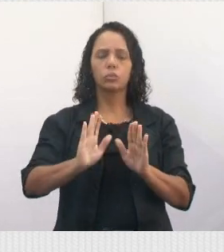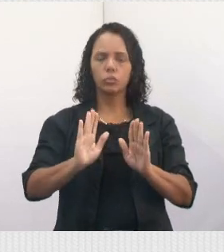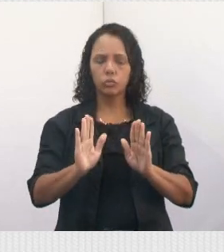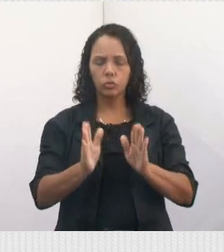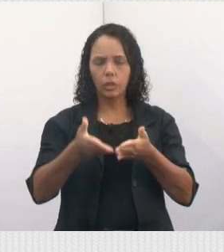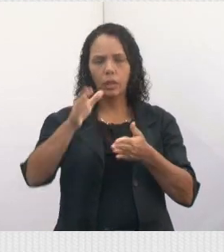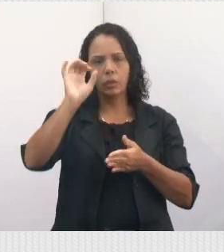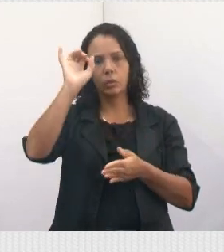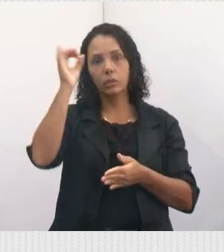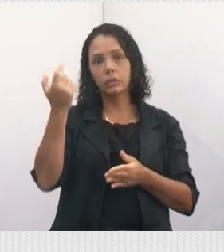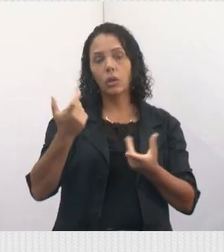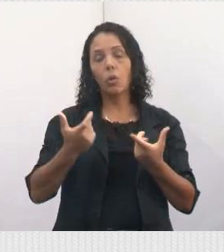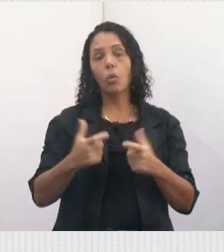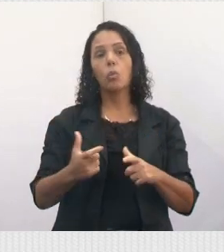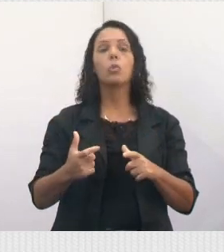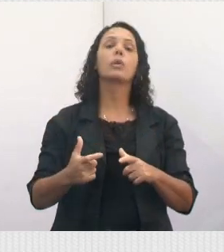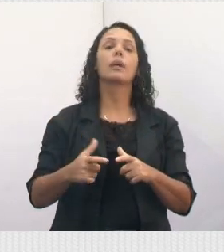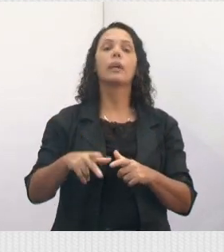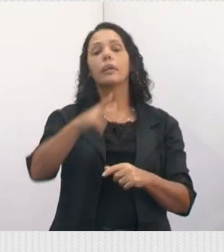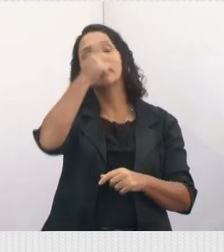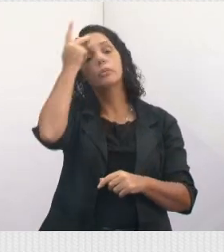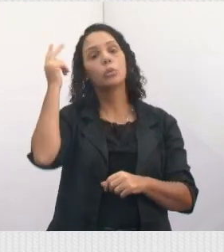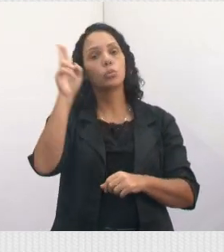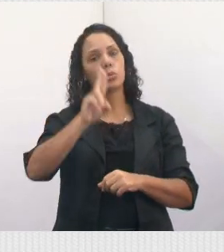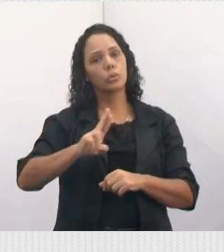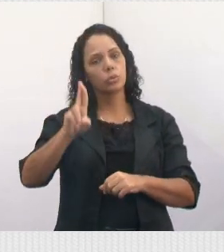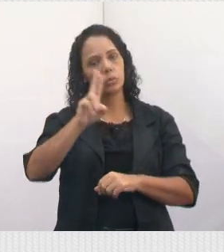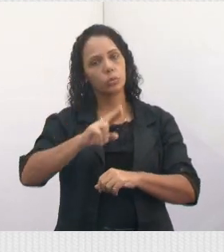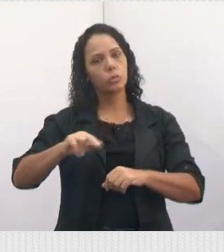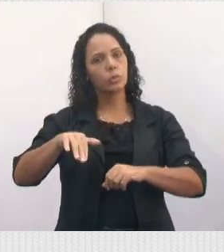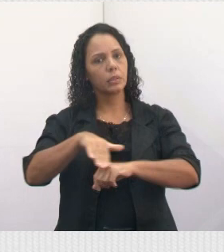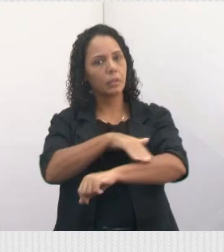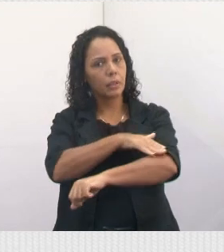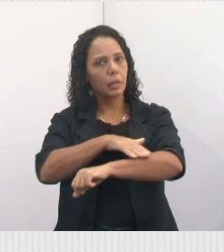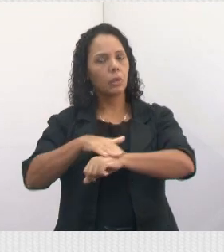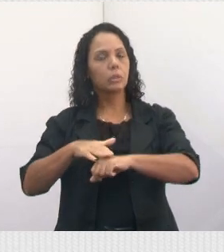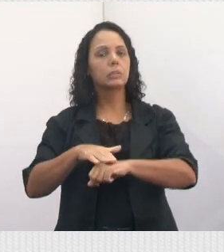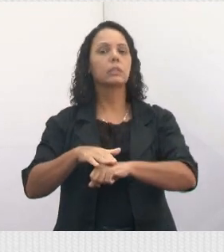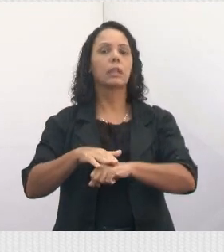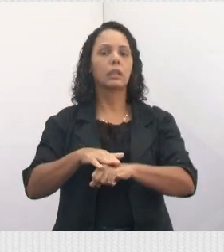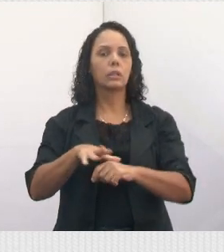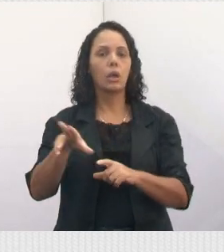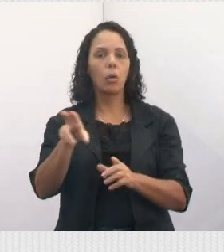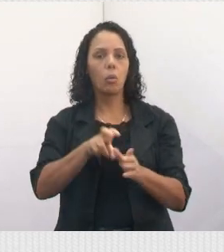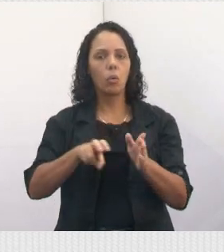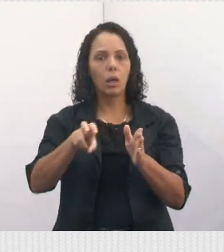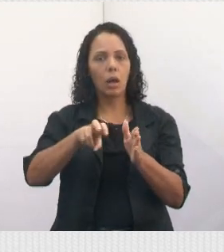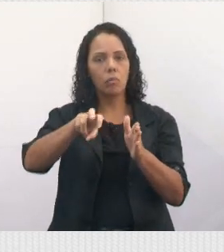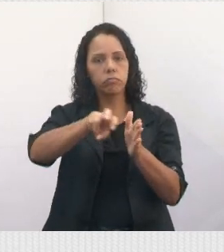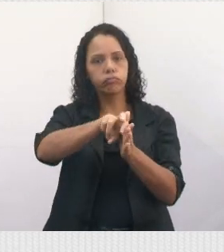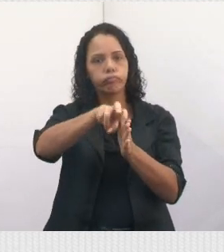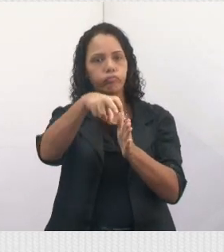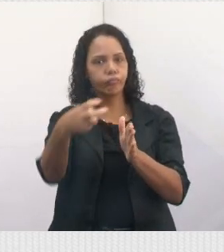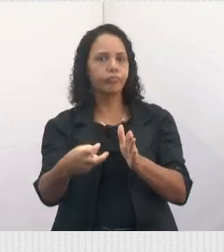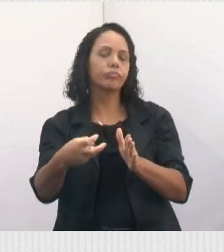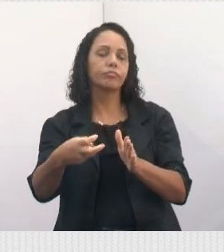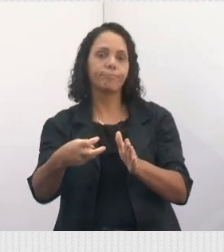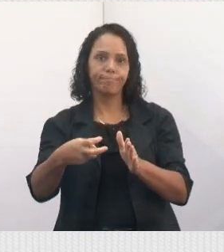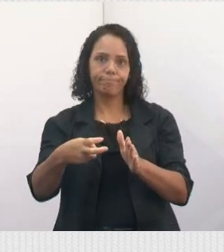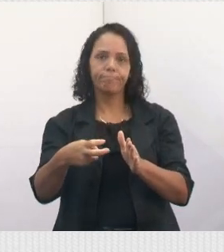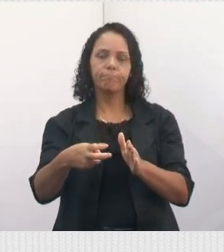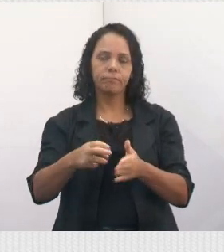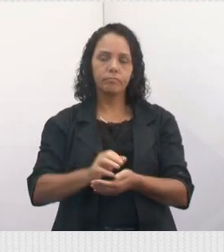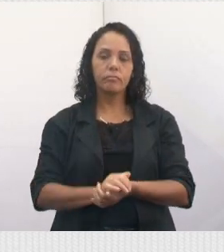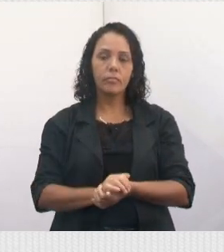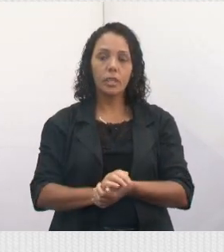de pedestres, né, que podem estar na calçada, criança, bateu e o carro capotou, foi parar em cima da calçada. Então, realmente, aí fica